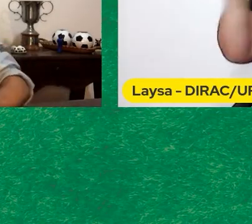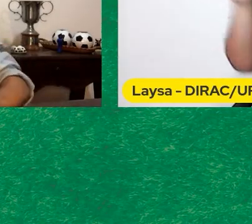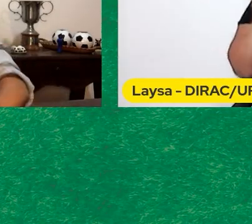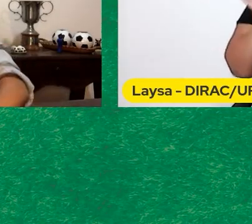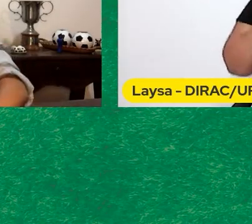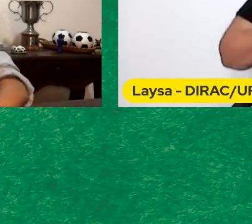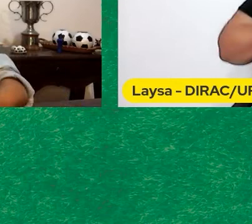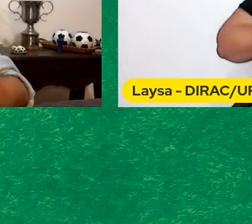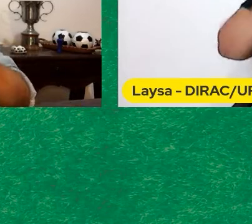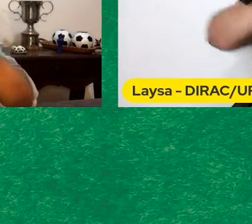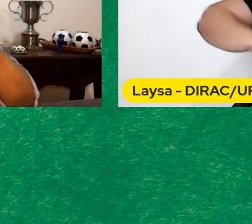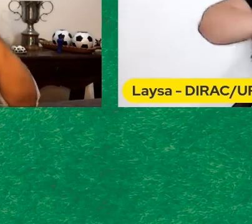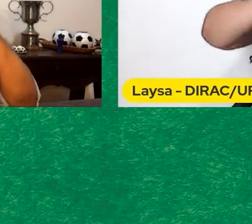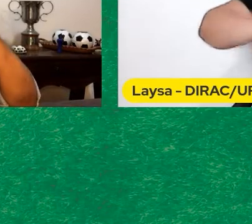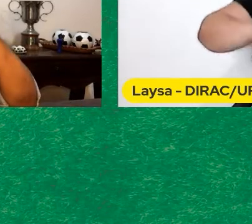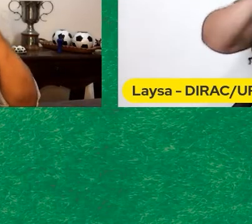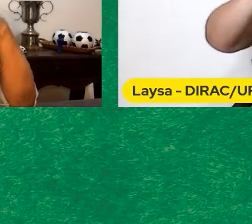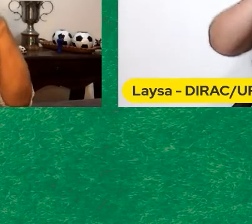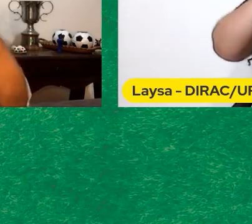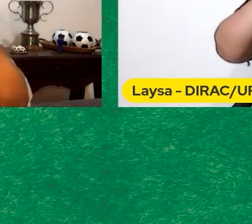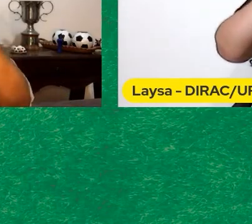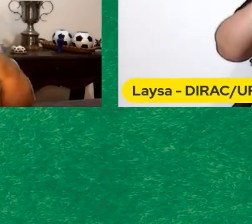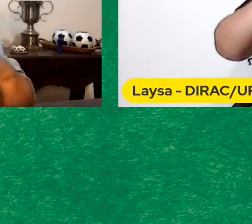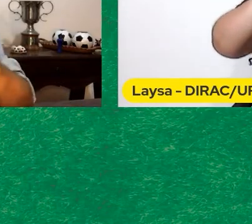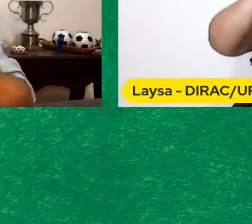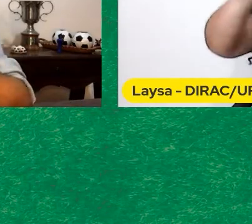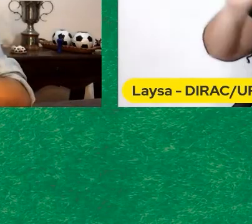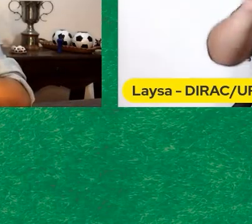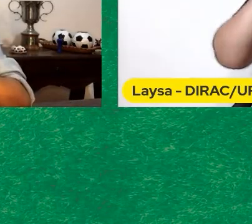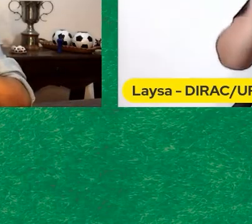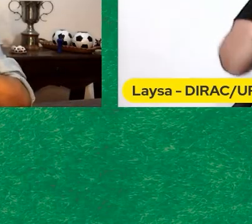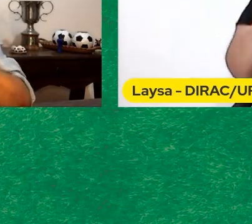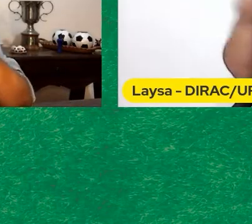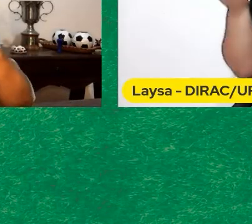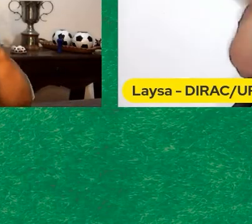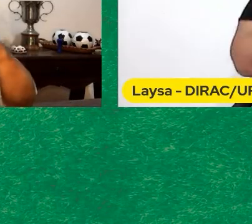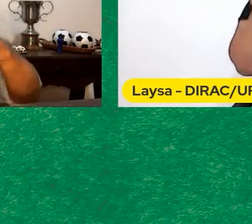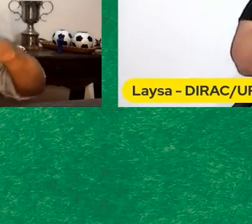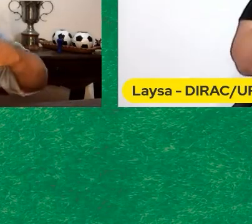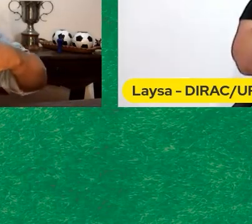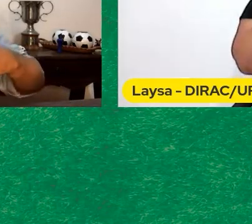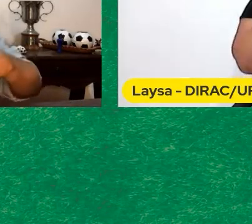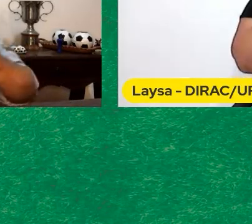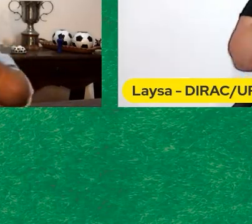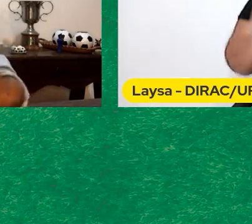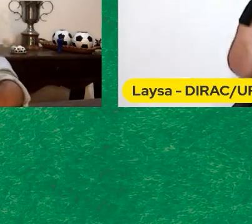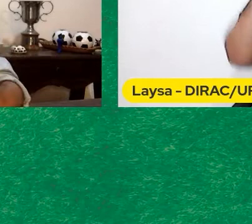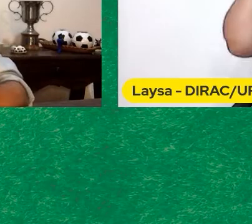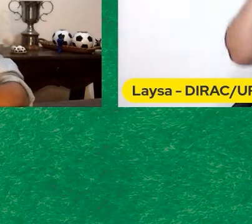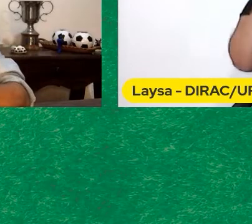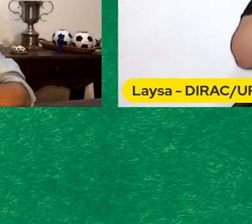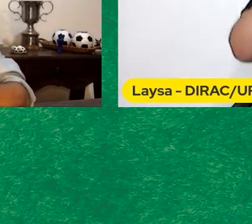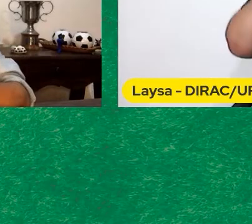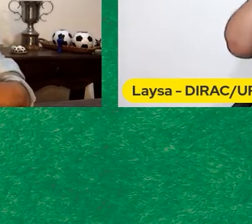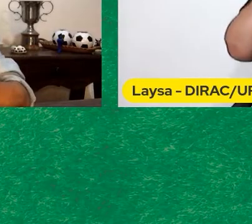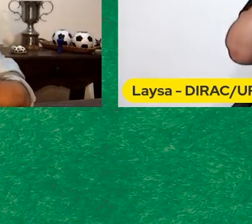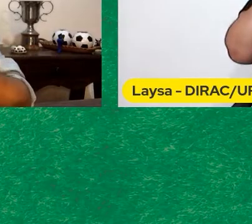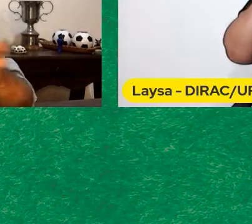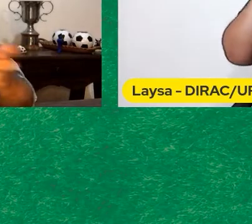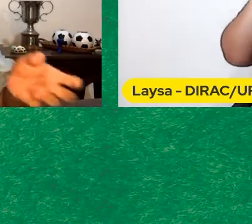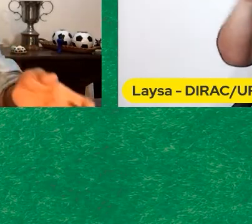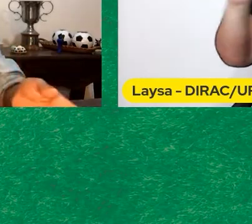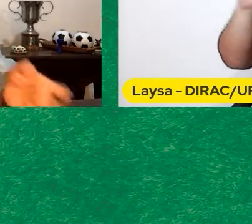Portanto Capovila Foi o homenageado ideal Perfeito para o Cinefoot O festival inédito naquele momento